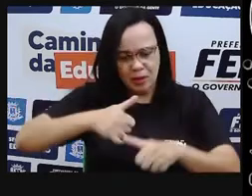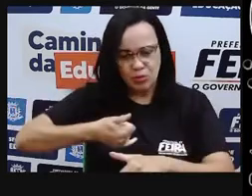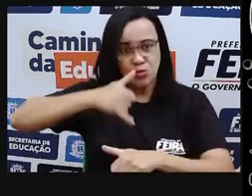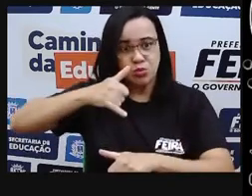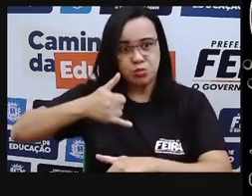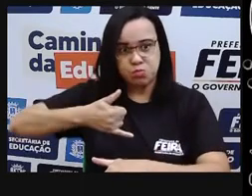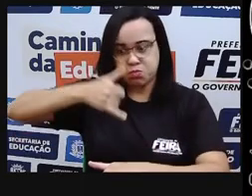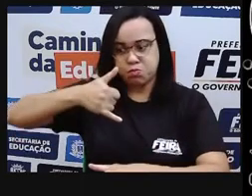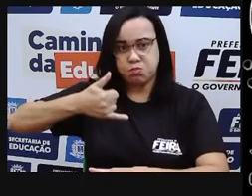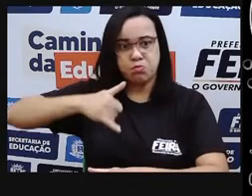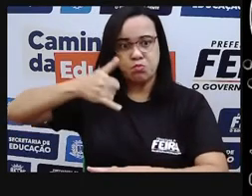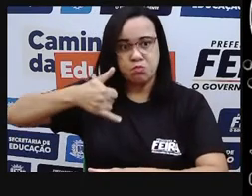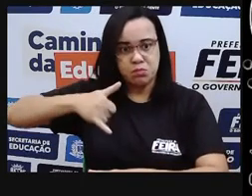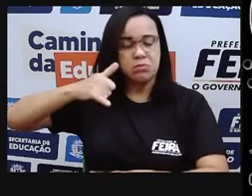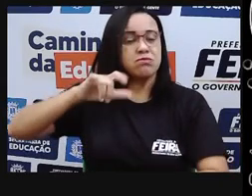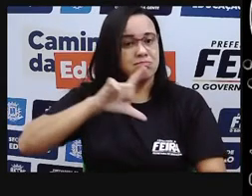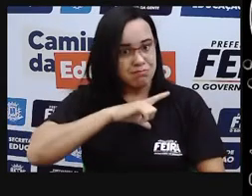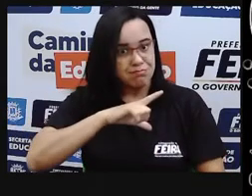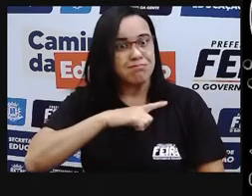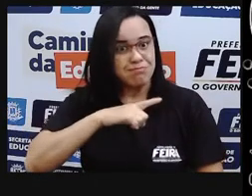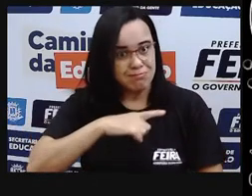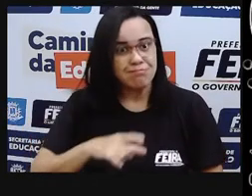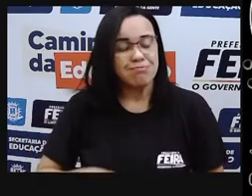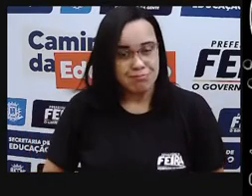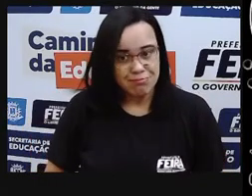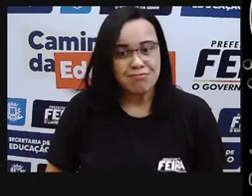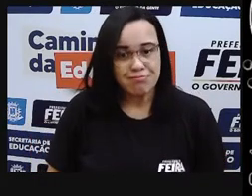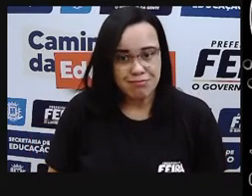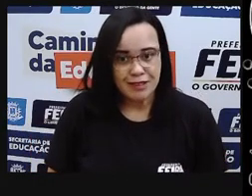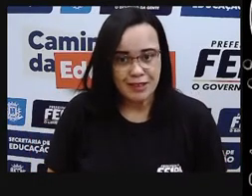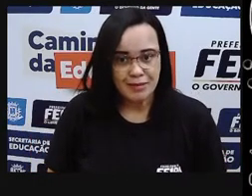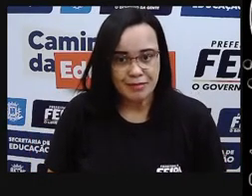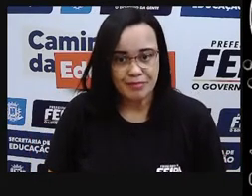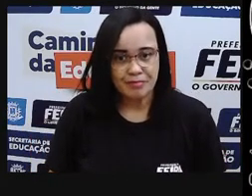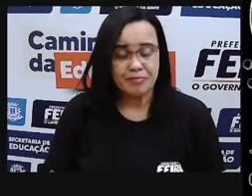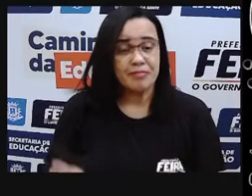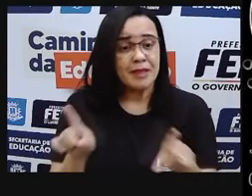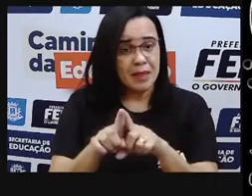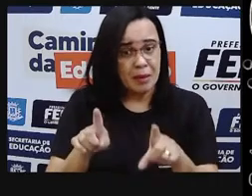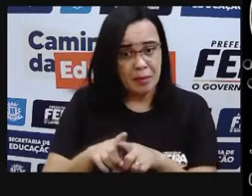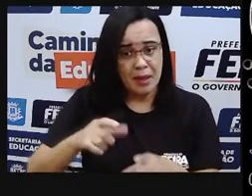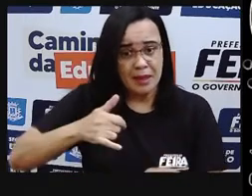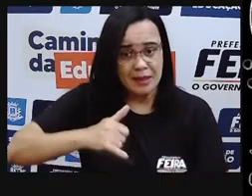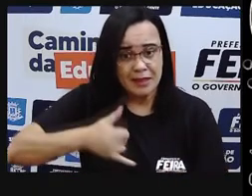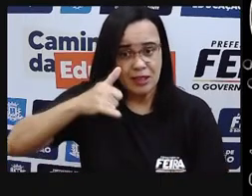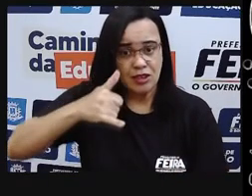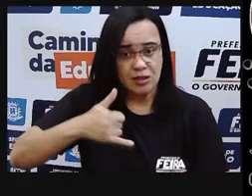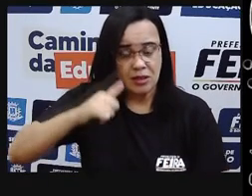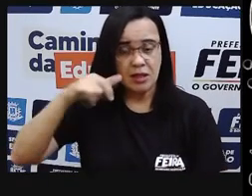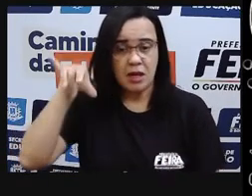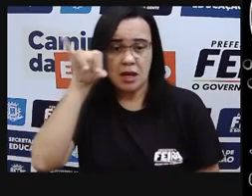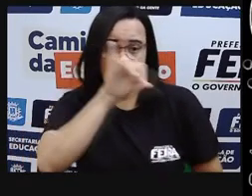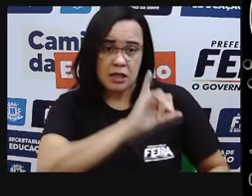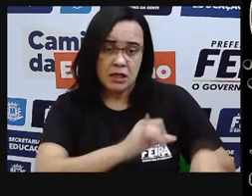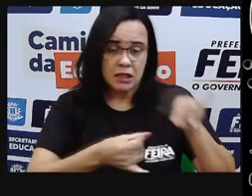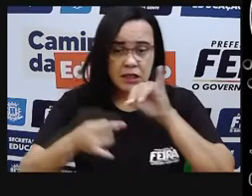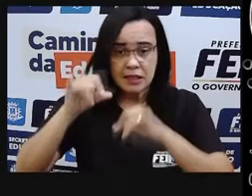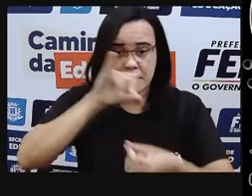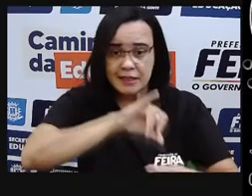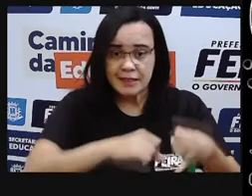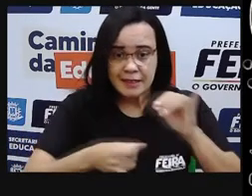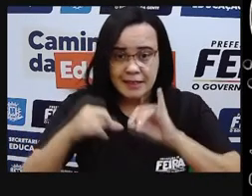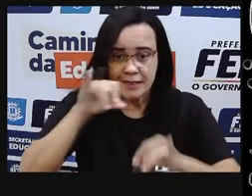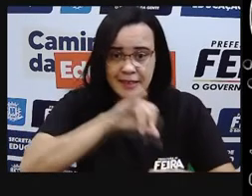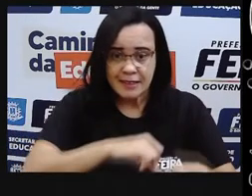atento para perceber que existe uma energia, então, que ela vai constantemente se